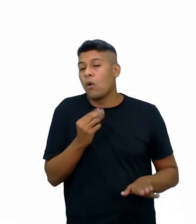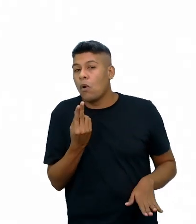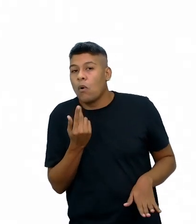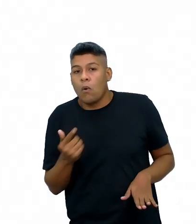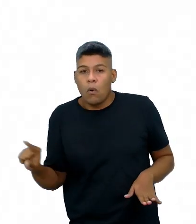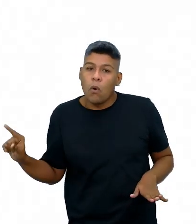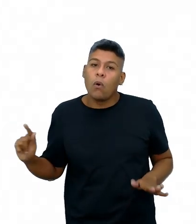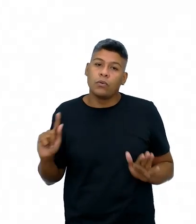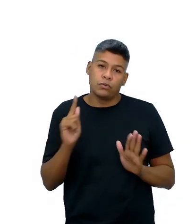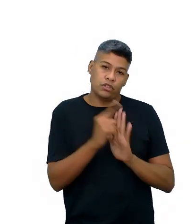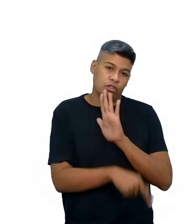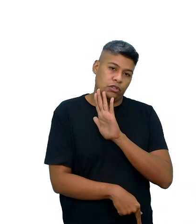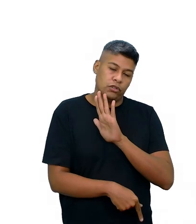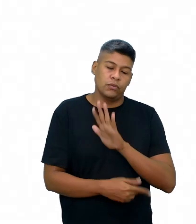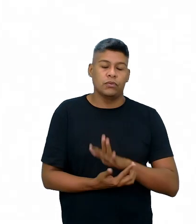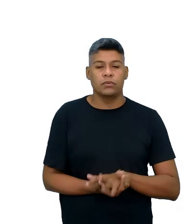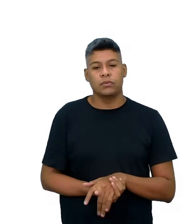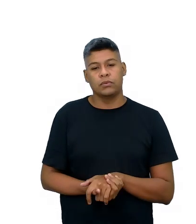figuras de linguagem.